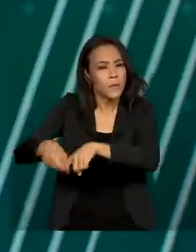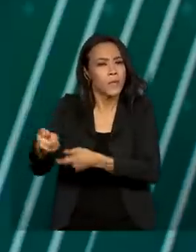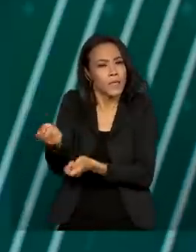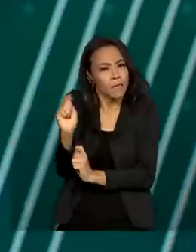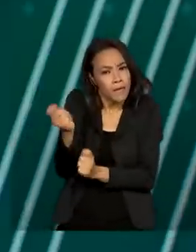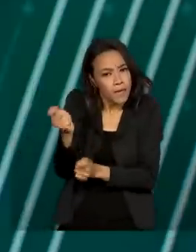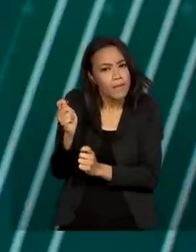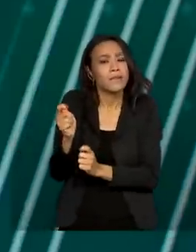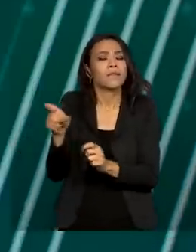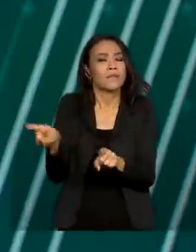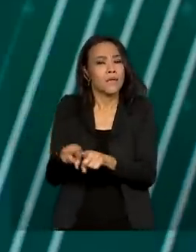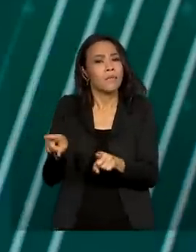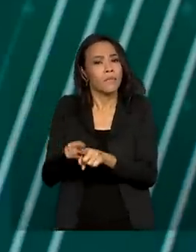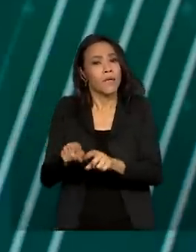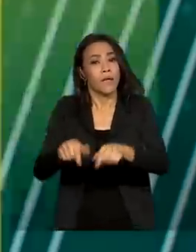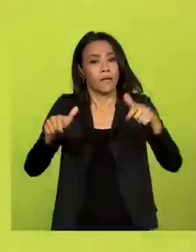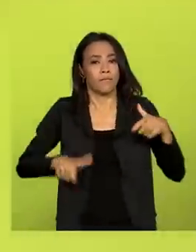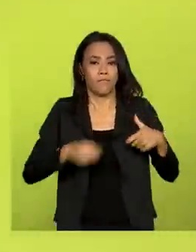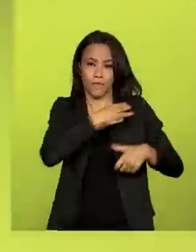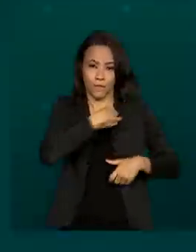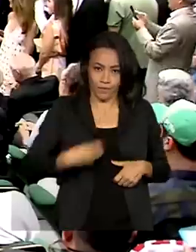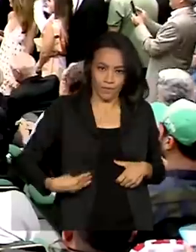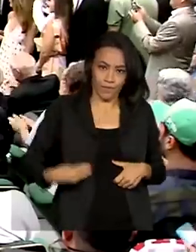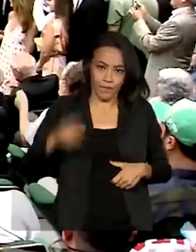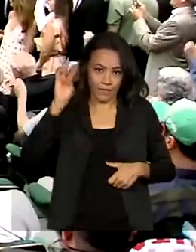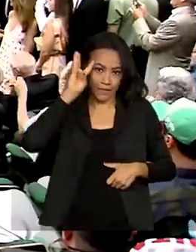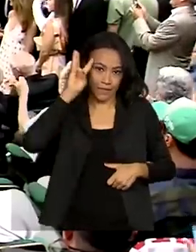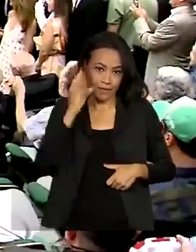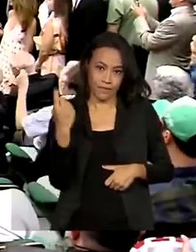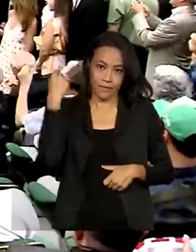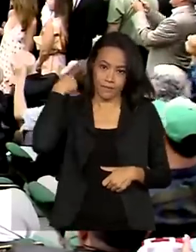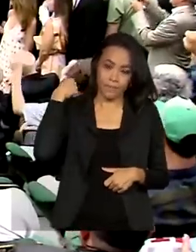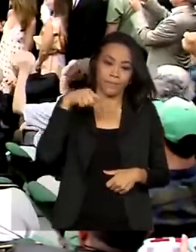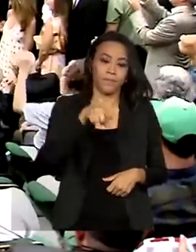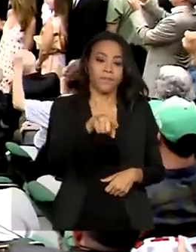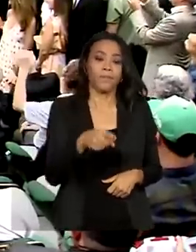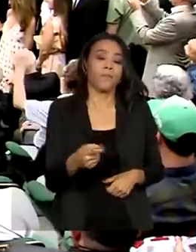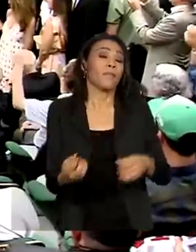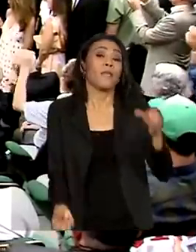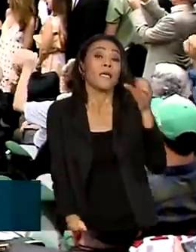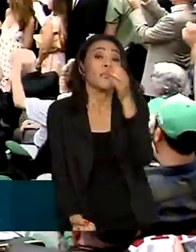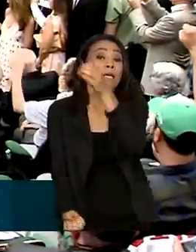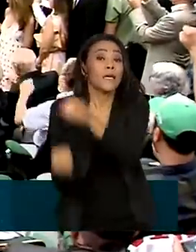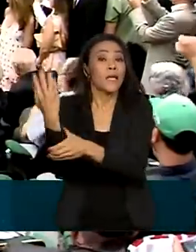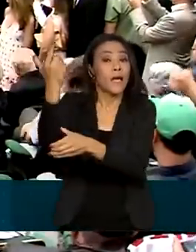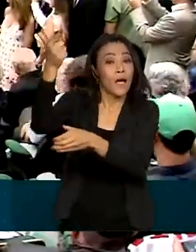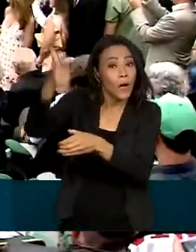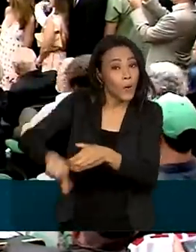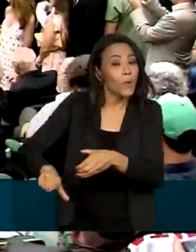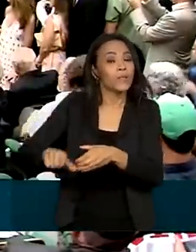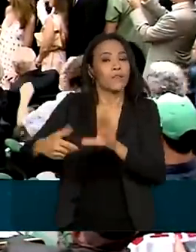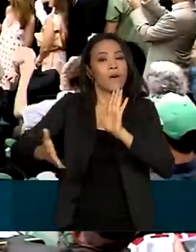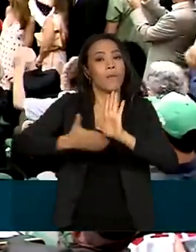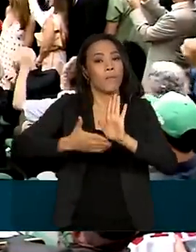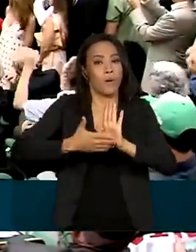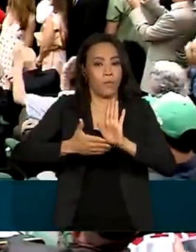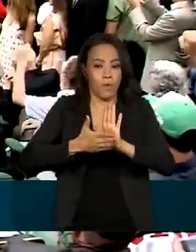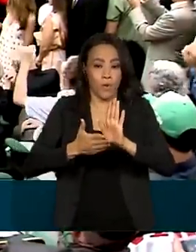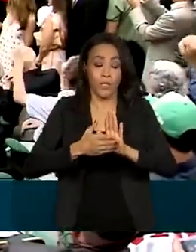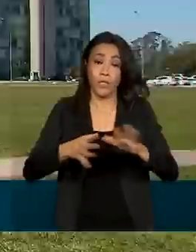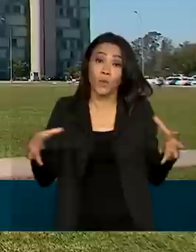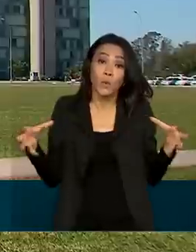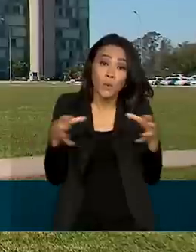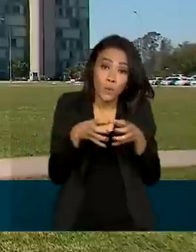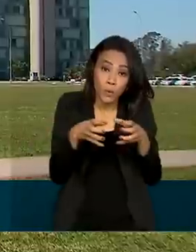também assumiram cargos nesta terça-feira. A recriação da pasta foi uma proposta da equipe de transição do novo